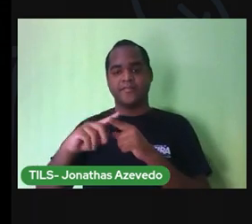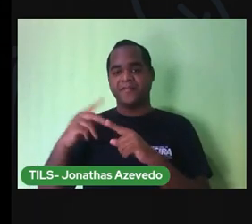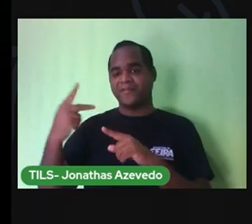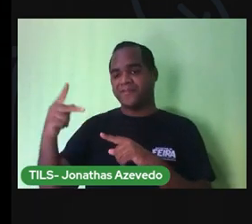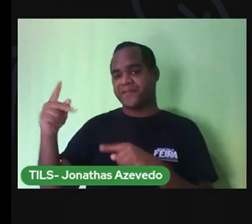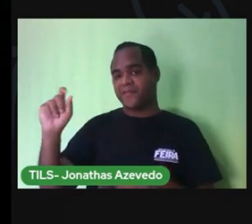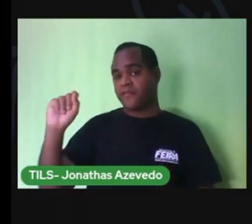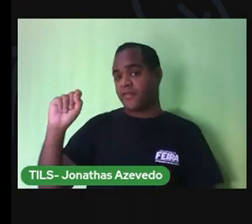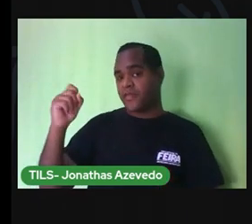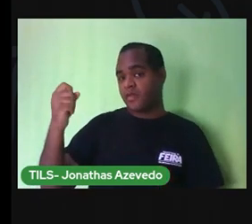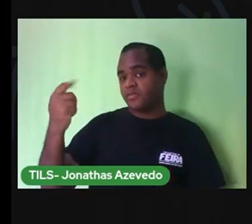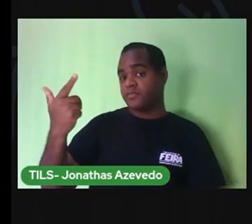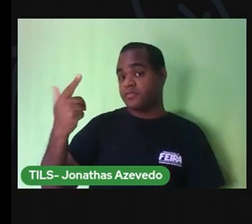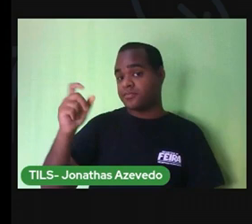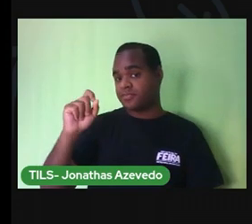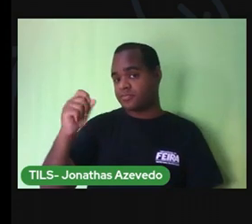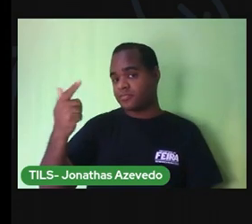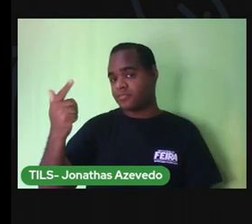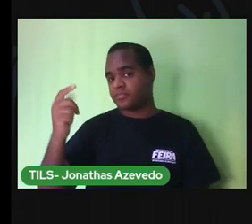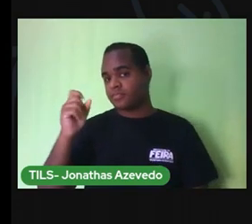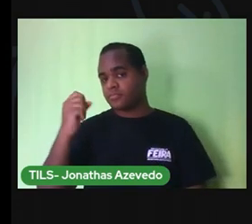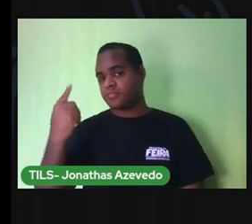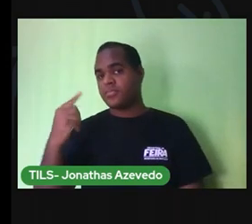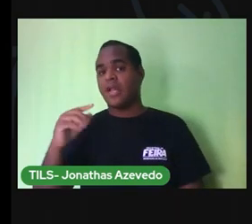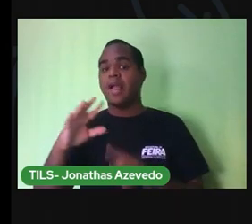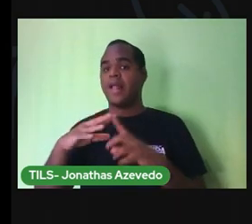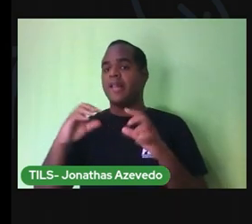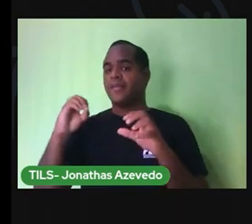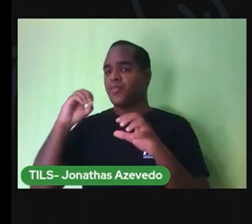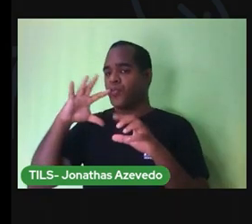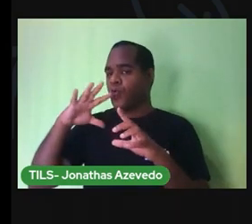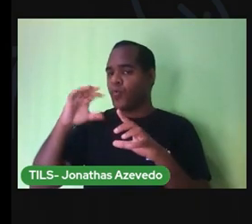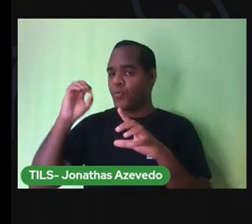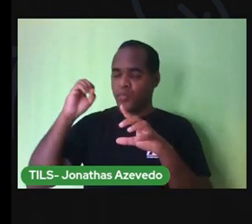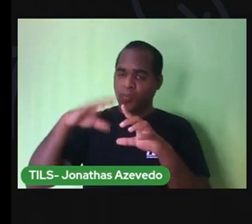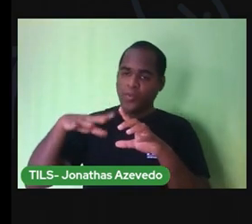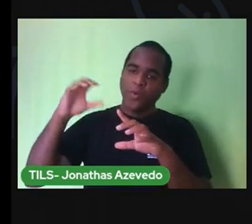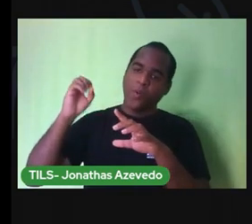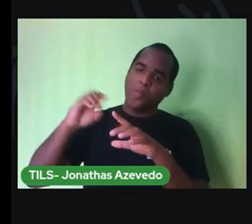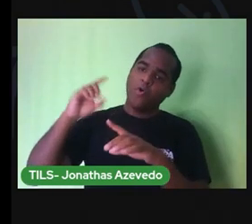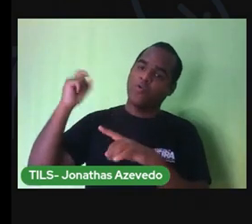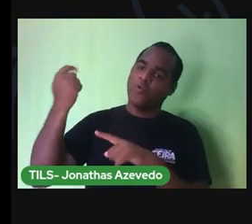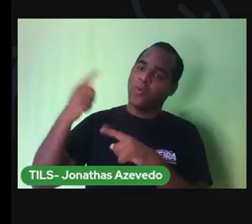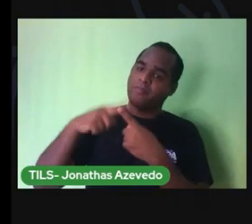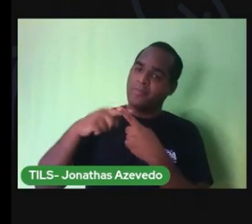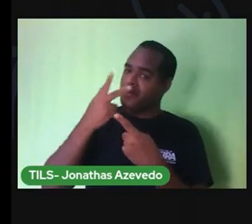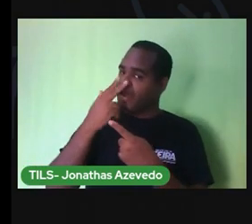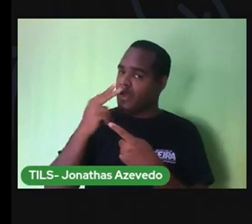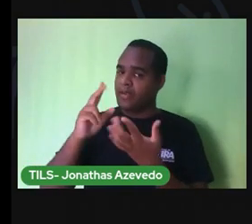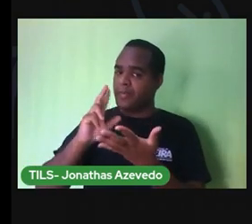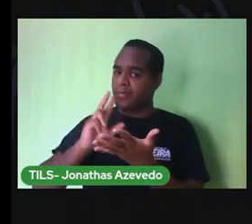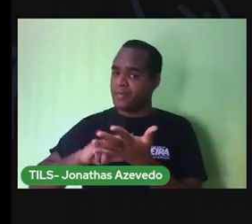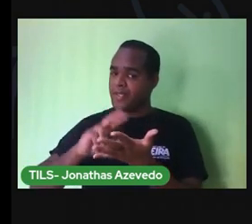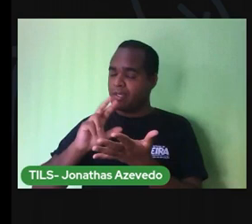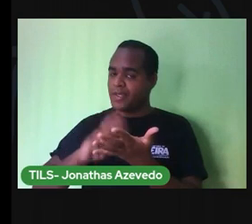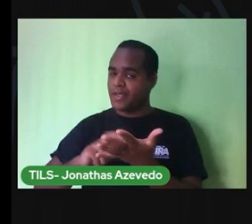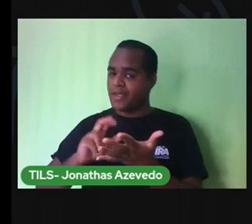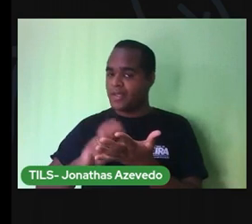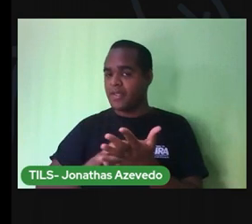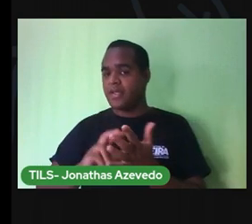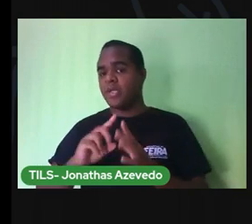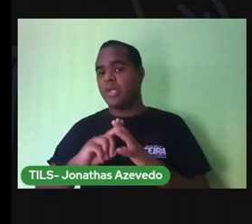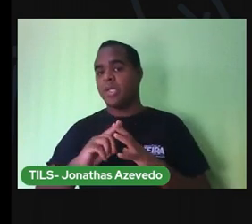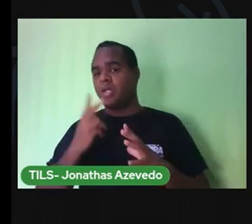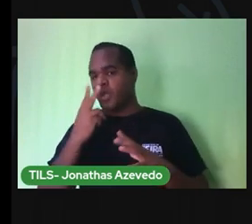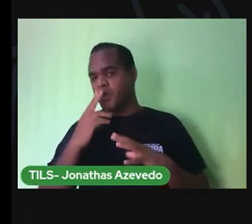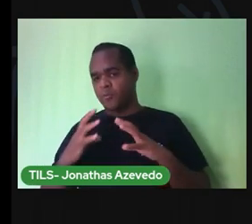o som. Então, o lado que está recebendo a luz é o dia e o lado